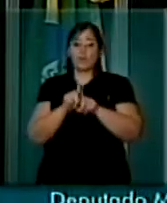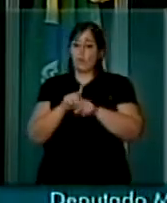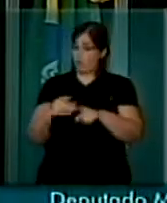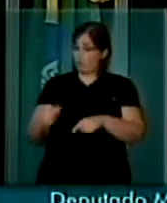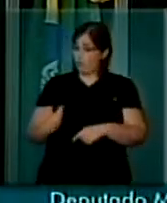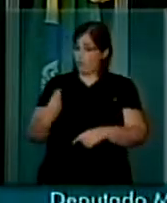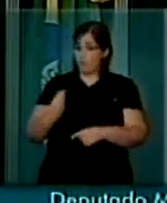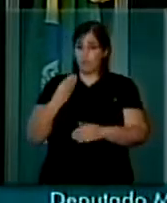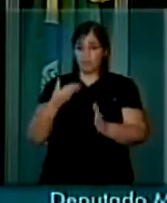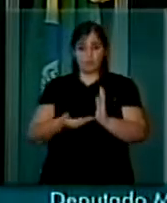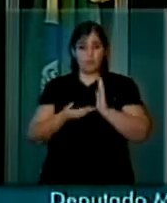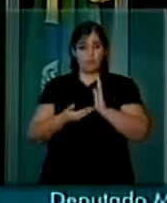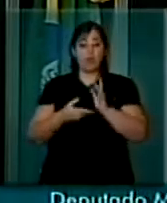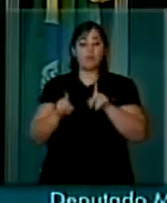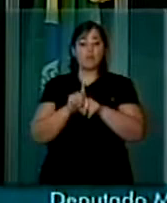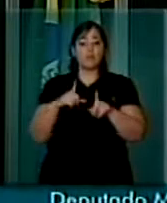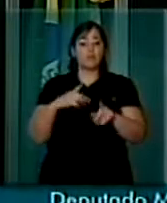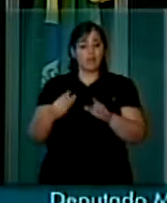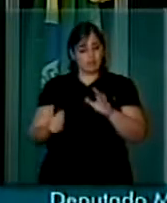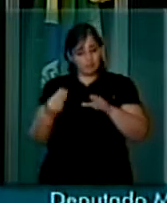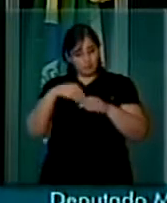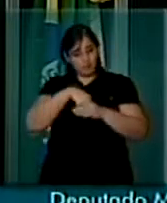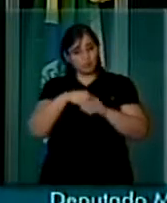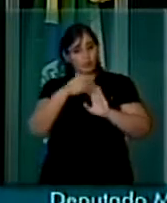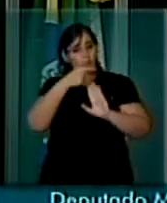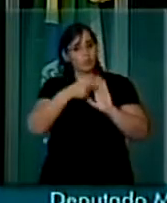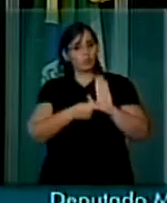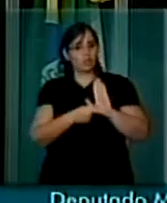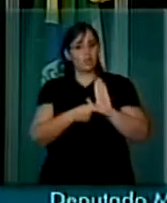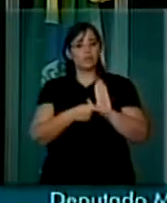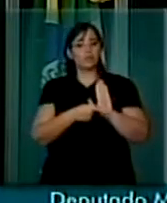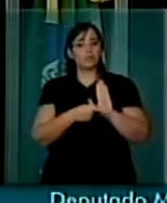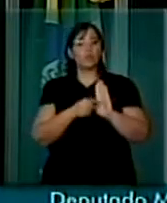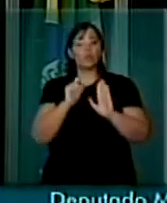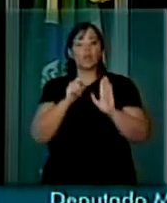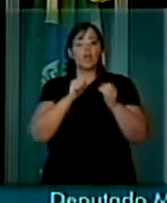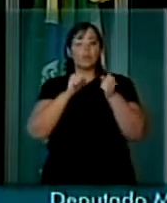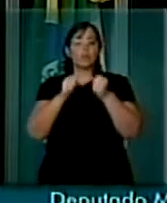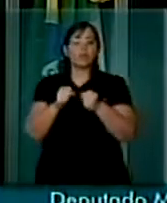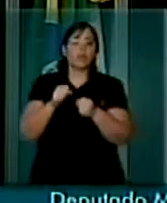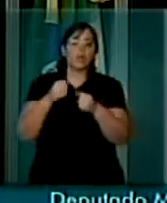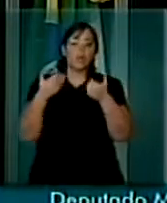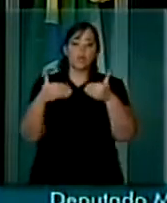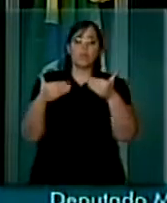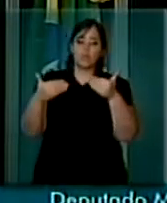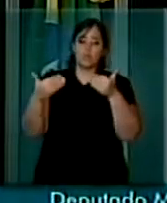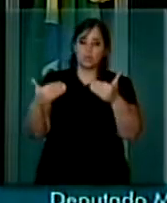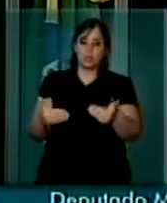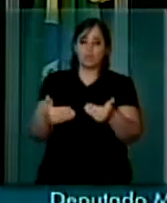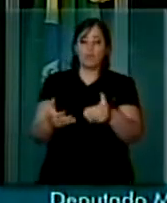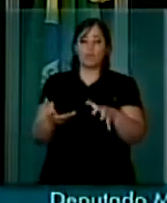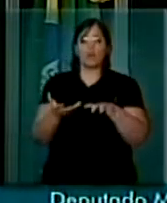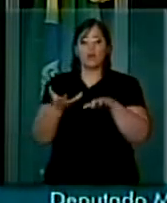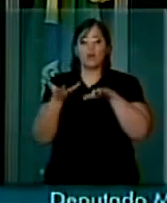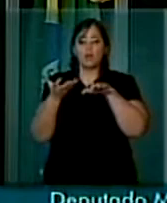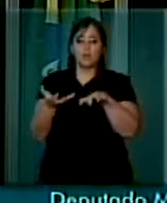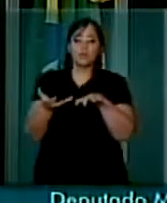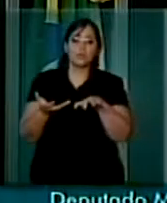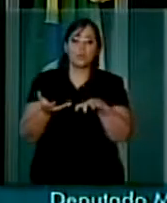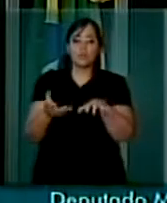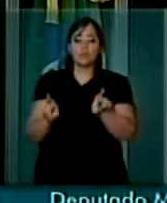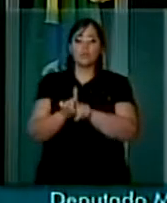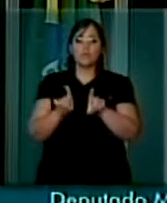também está incluído poder executivo, legislativo